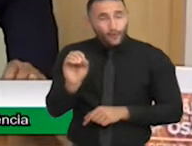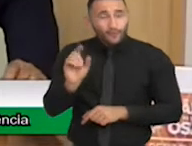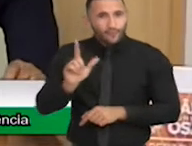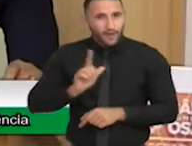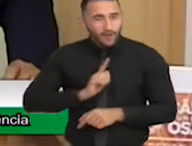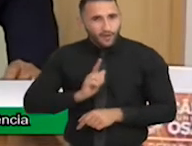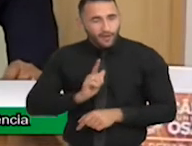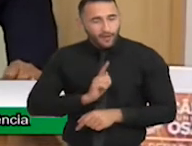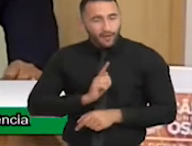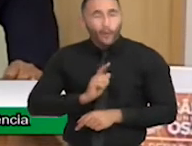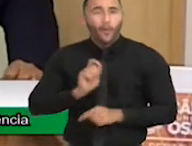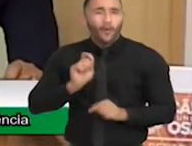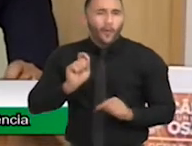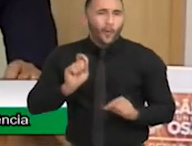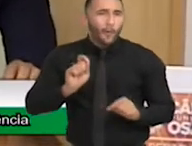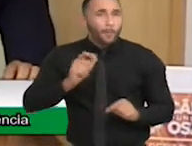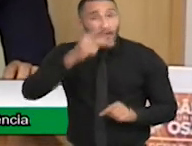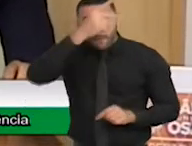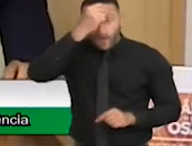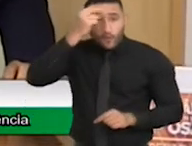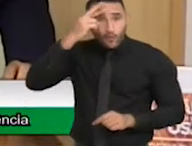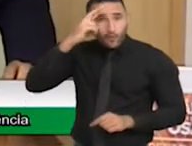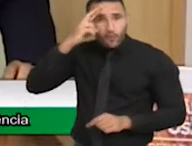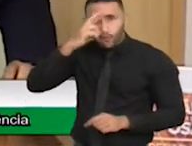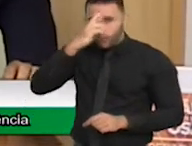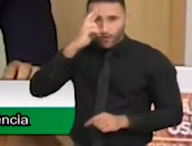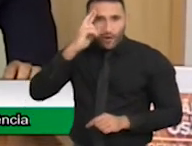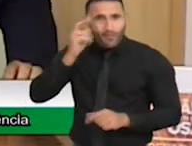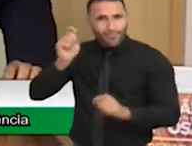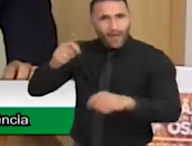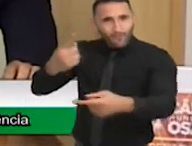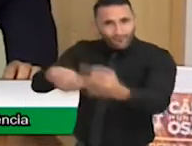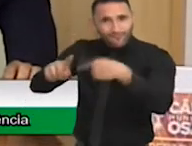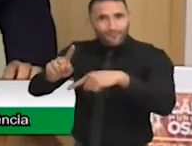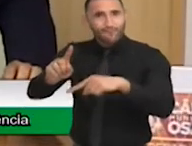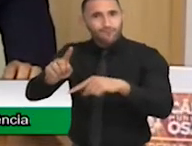reeleito e escutar ele falar que